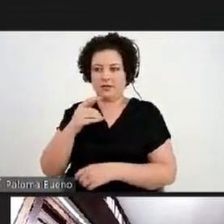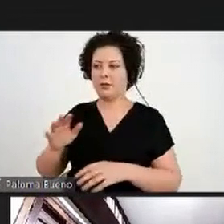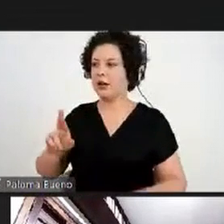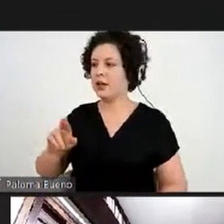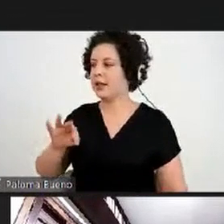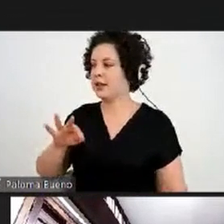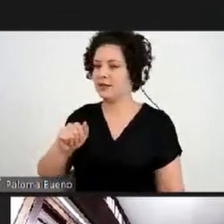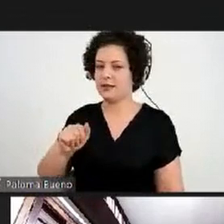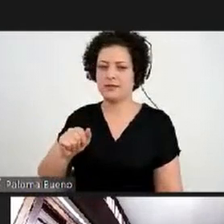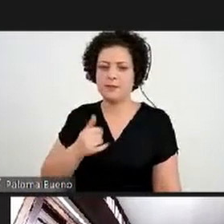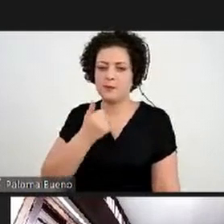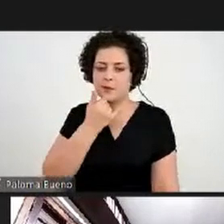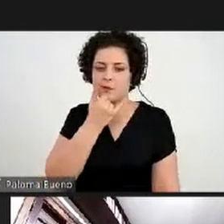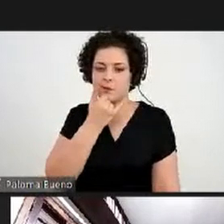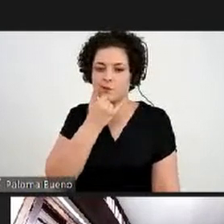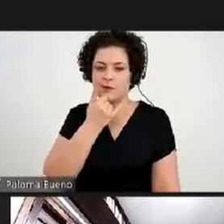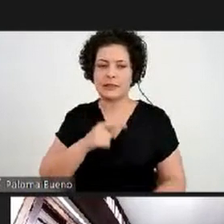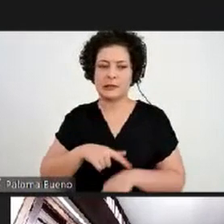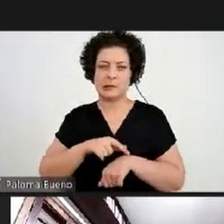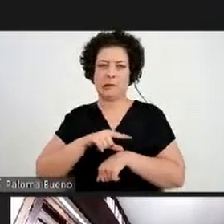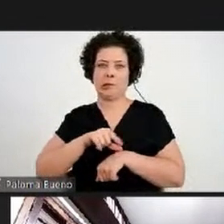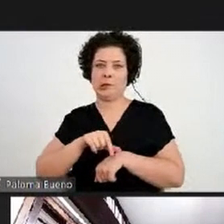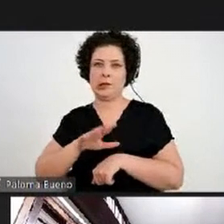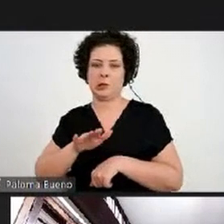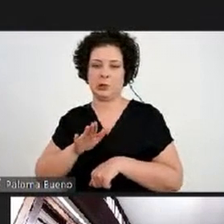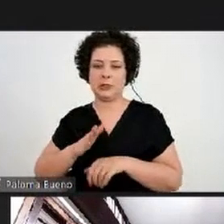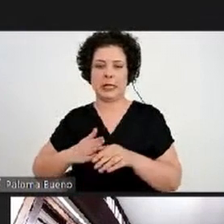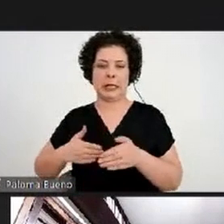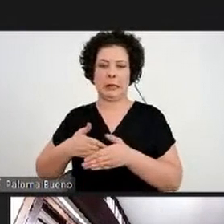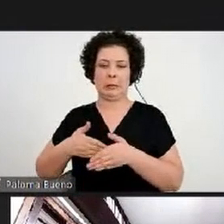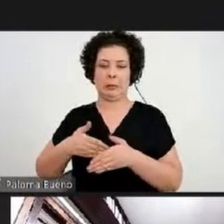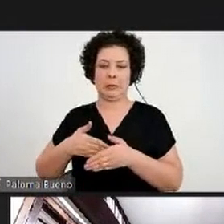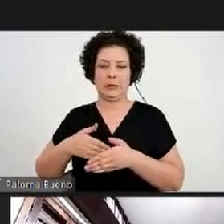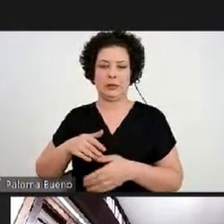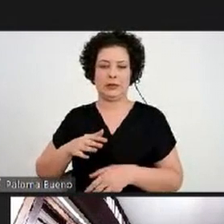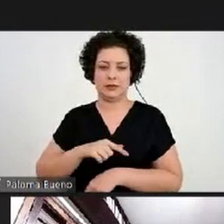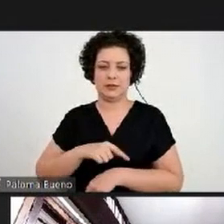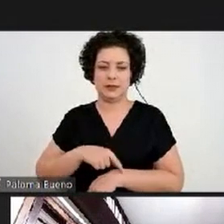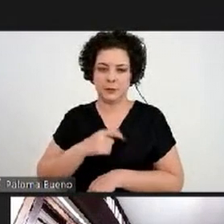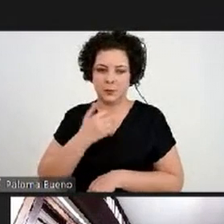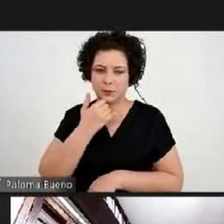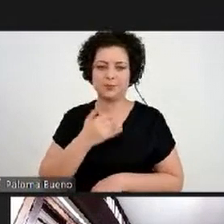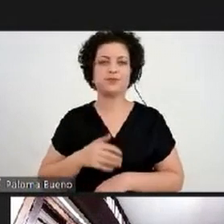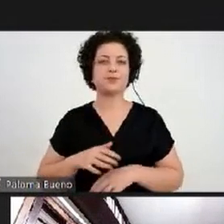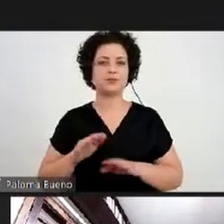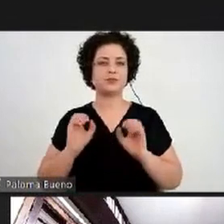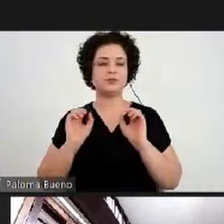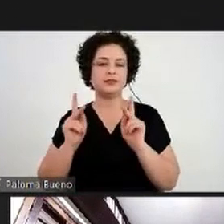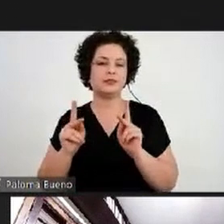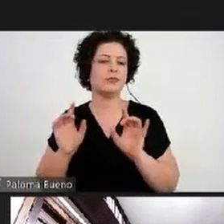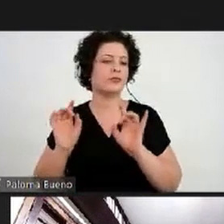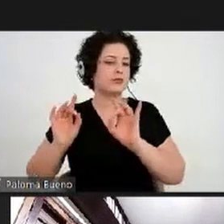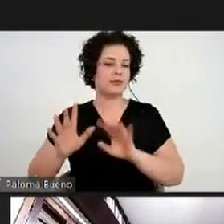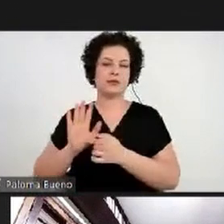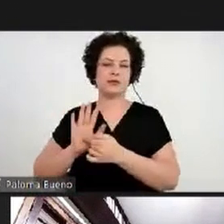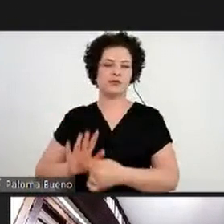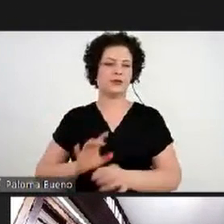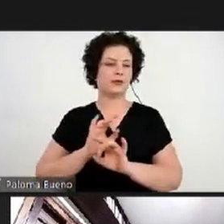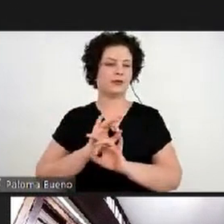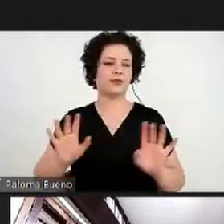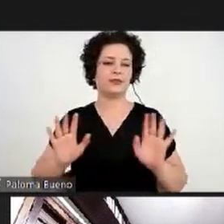Oi? É que já estamos no limite do tempo. Tá. Bom, então, mas tudo bem, era isso que eu queria mostrar.